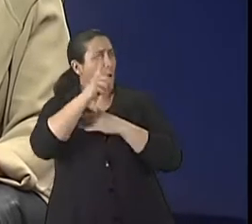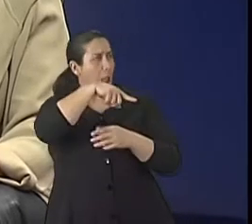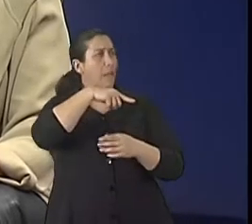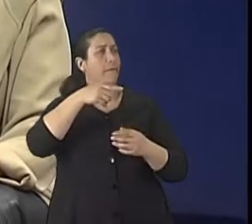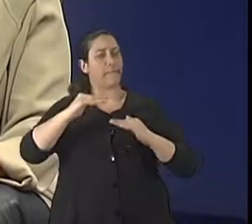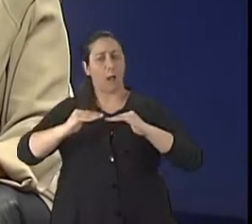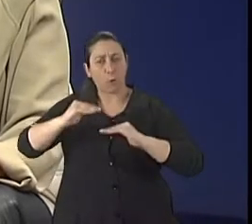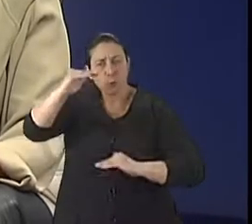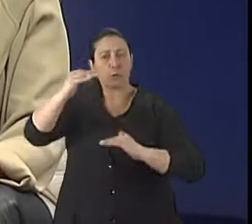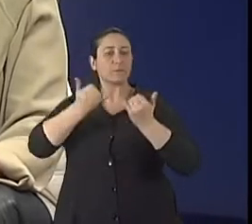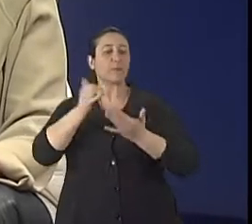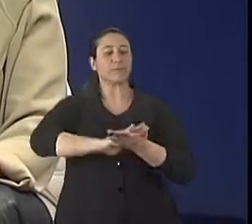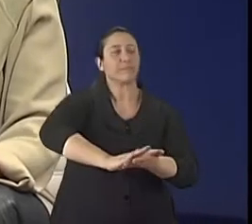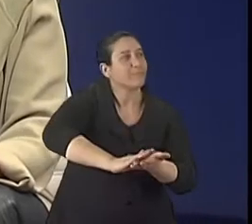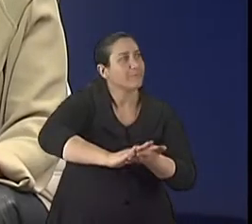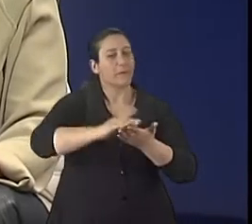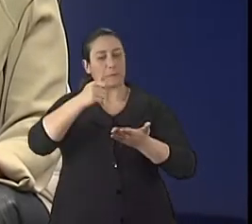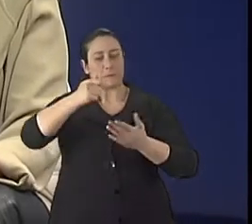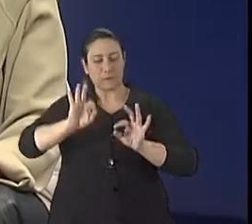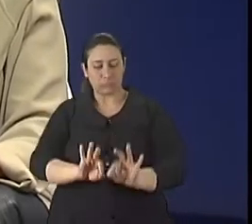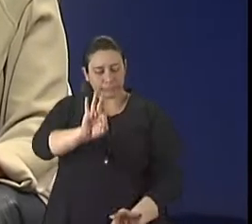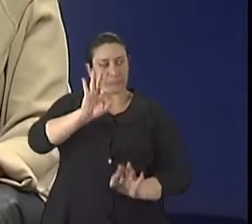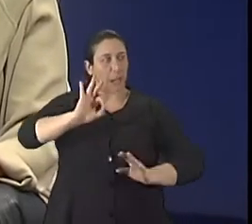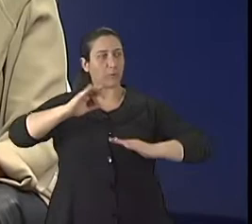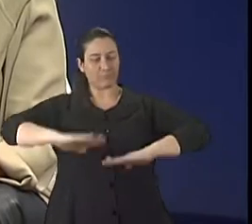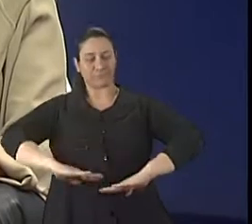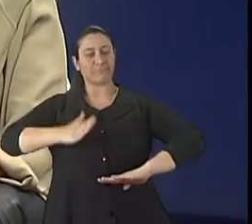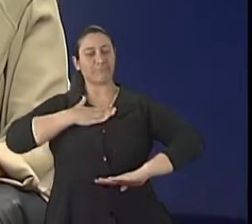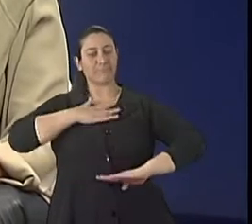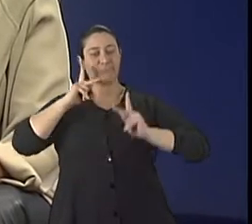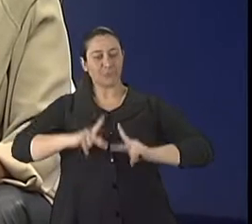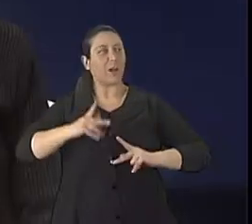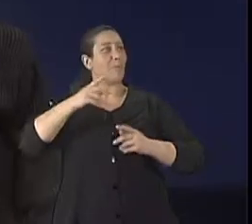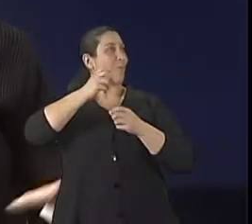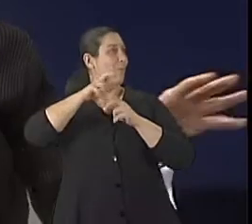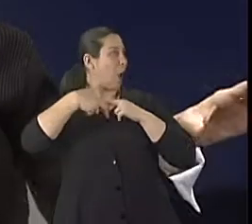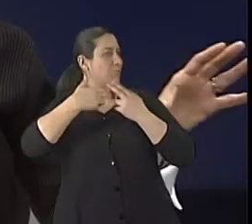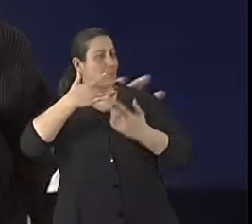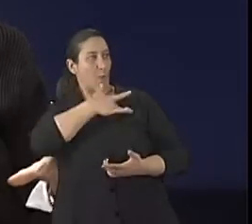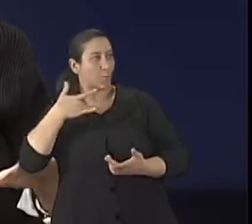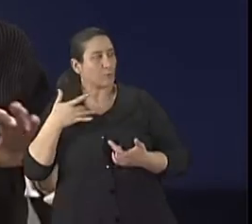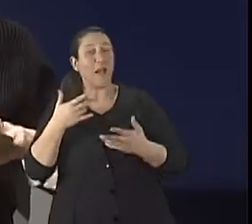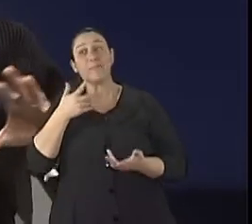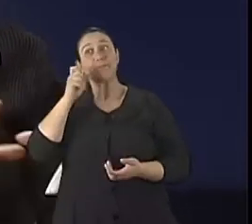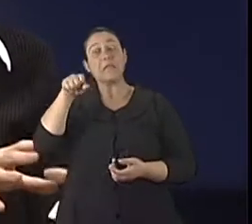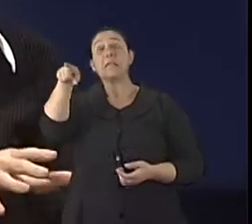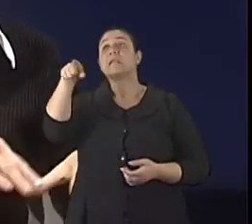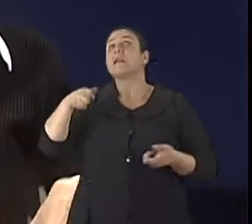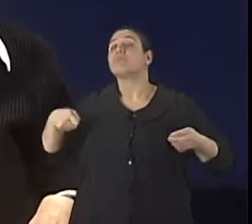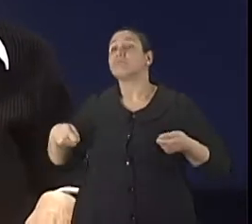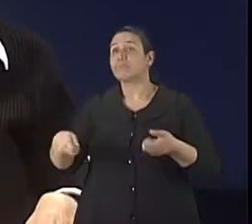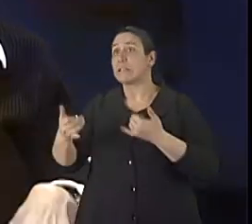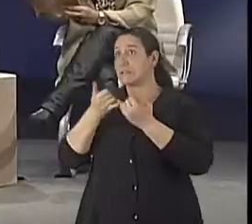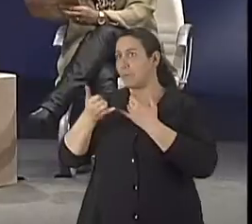bancada de pia, altura do vaso sanitário. Às vezes tem que aumentar um pouco essa altura, né? É, aí seria para cadeirante. Aí eu já diria que seria uma